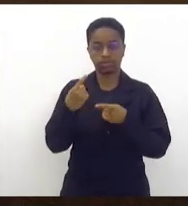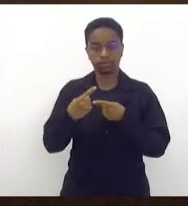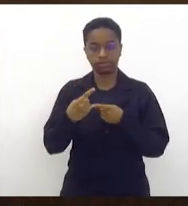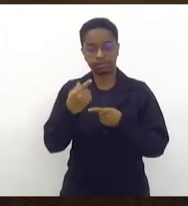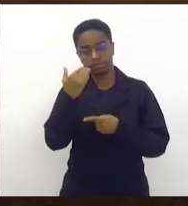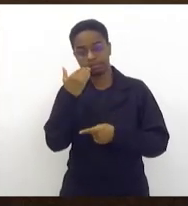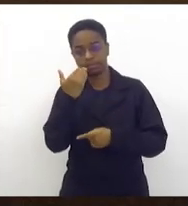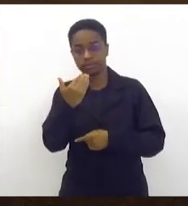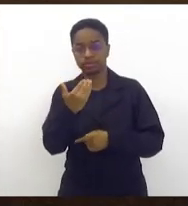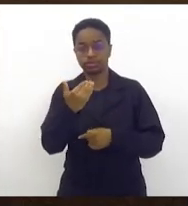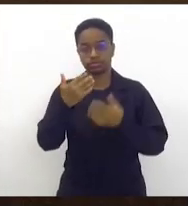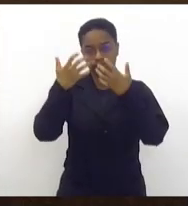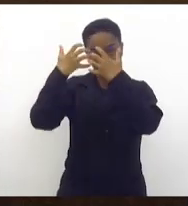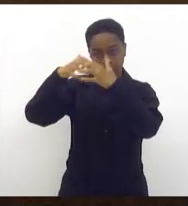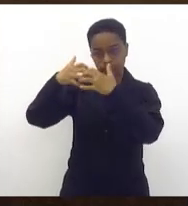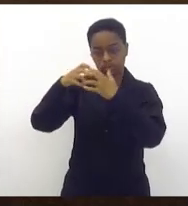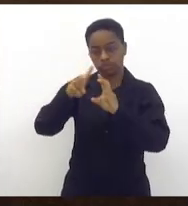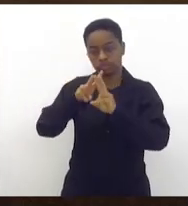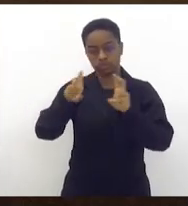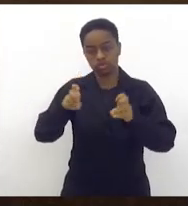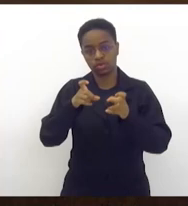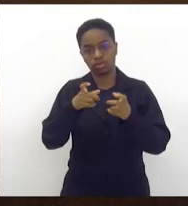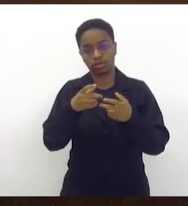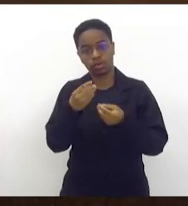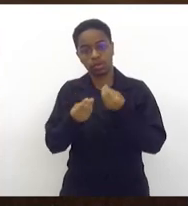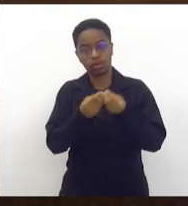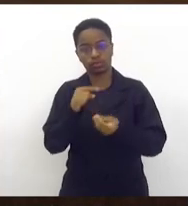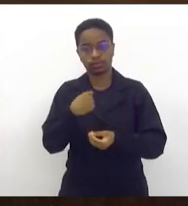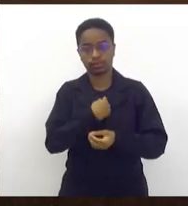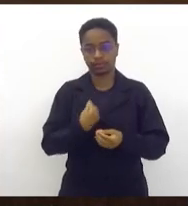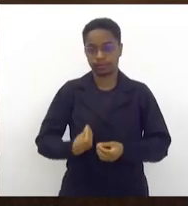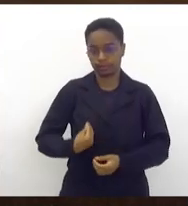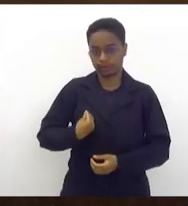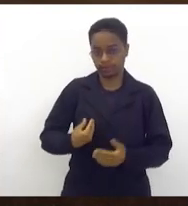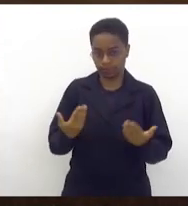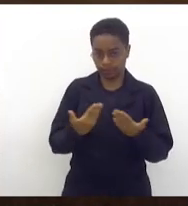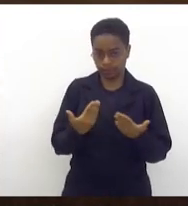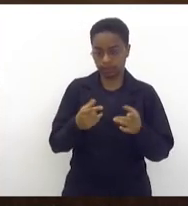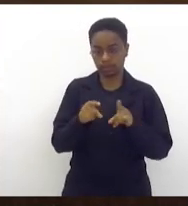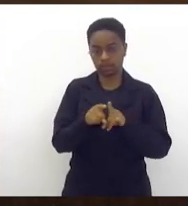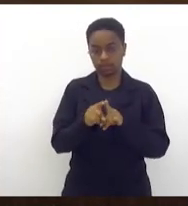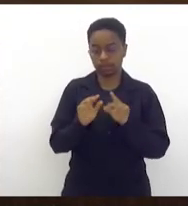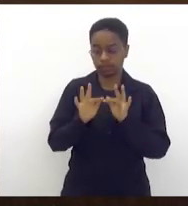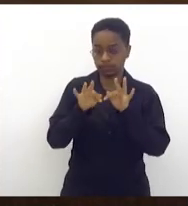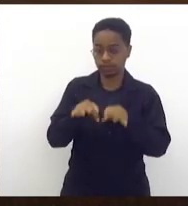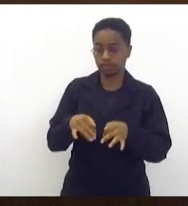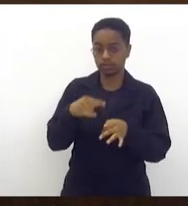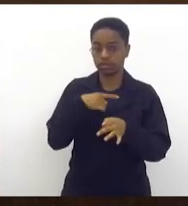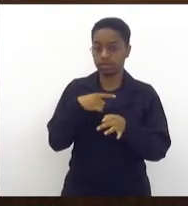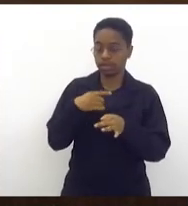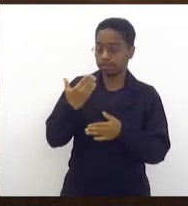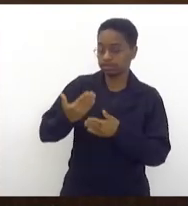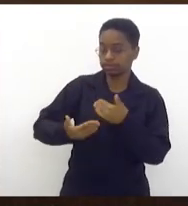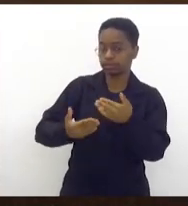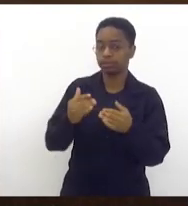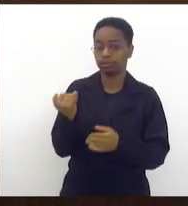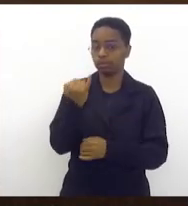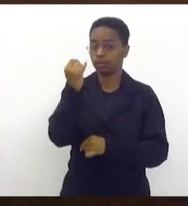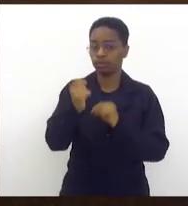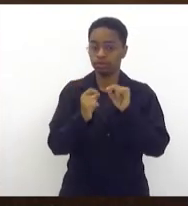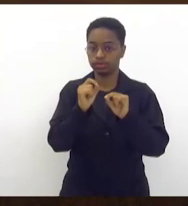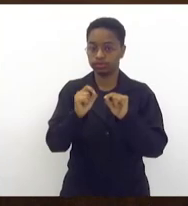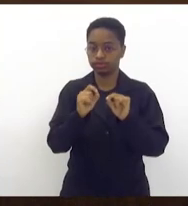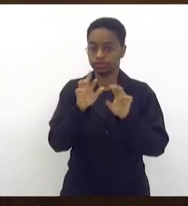em relação à situação que estamos vivendo, mas, no final disso tudo, tivemos um grande passo que foi a reunião